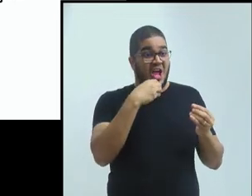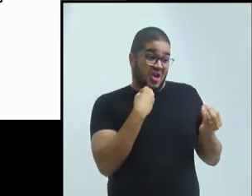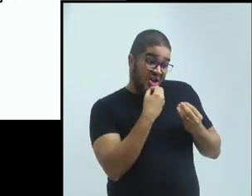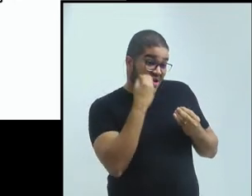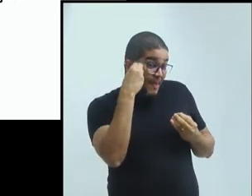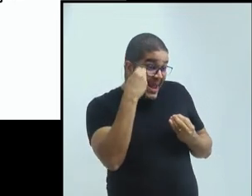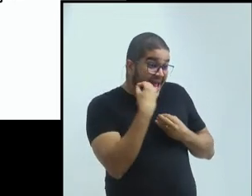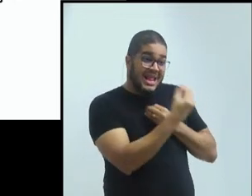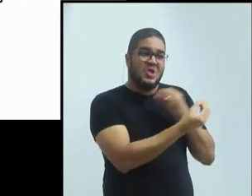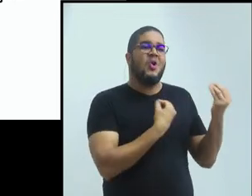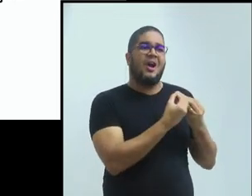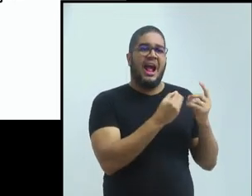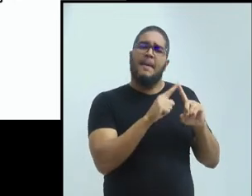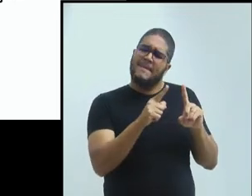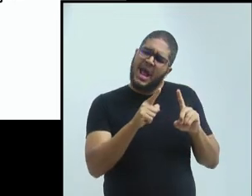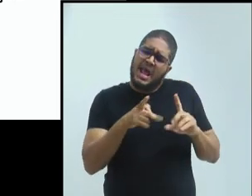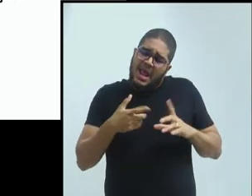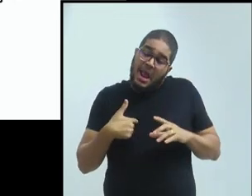a...